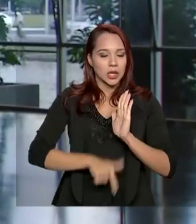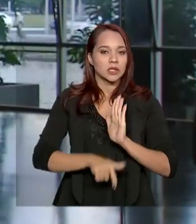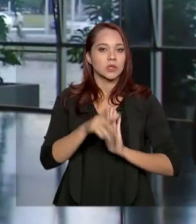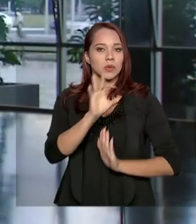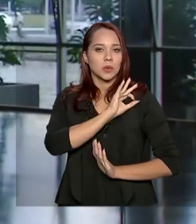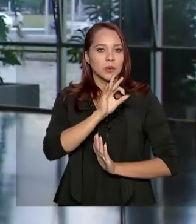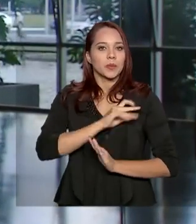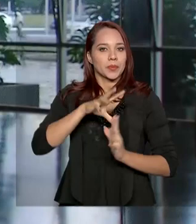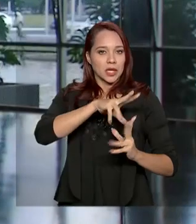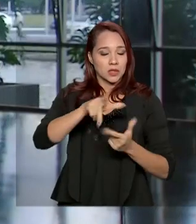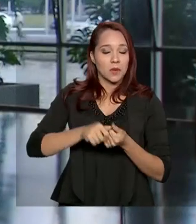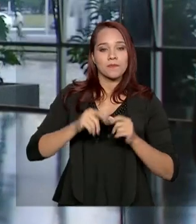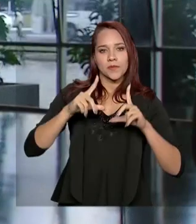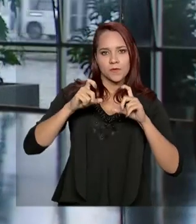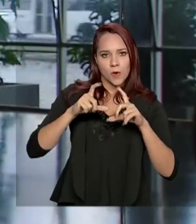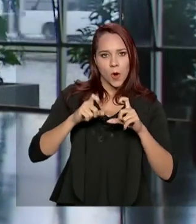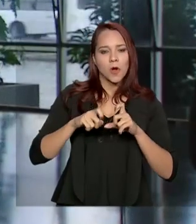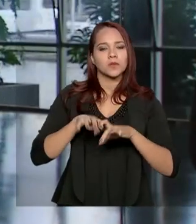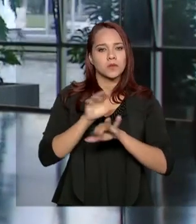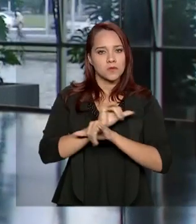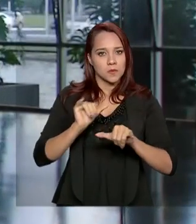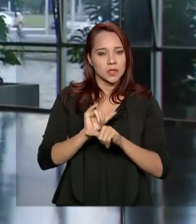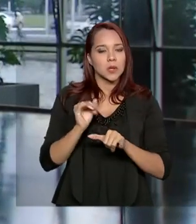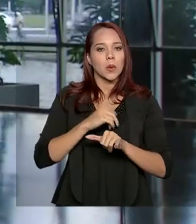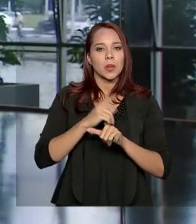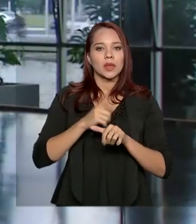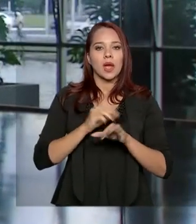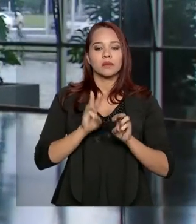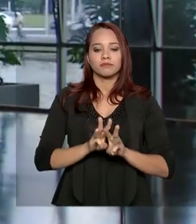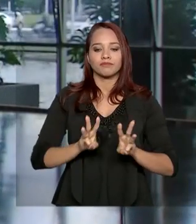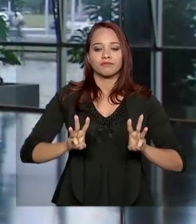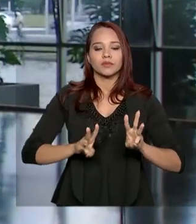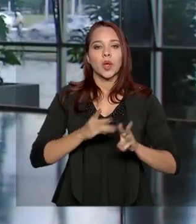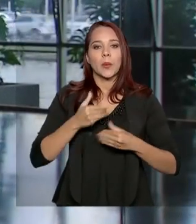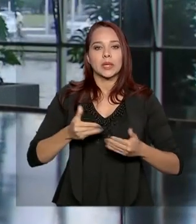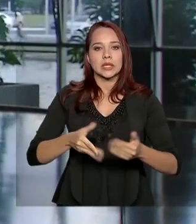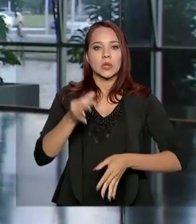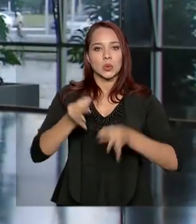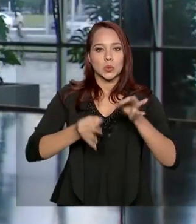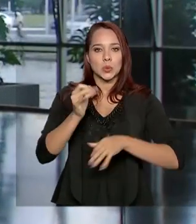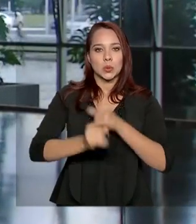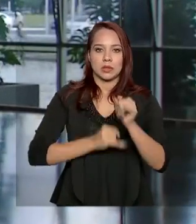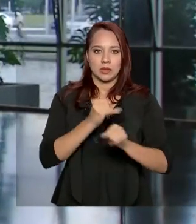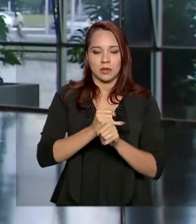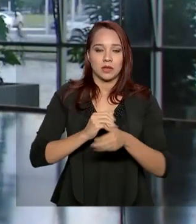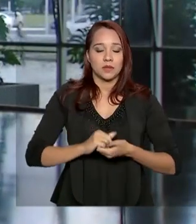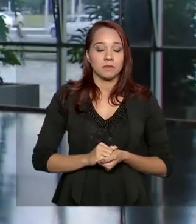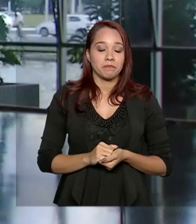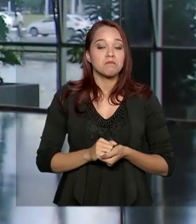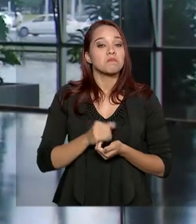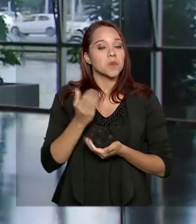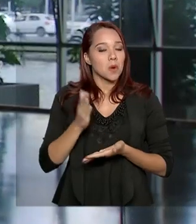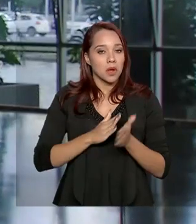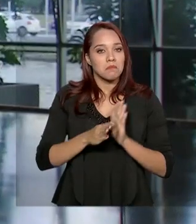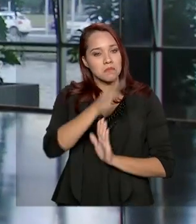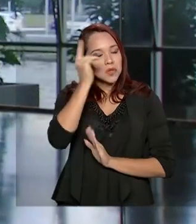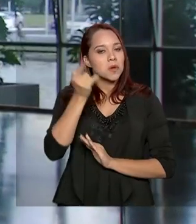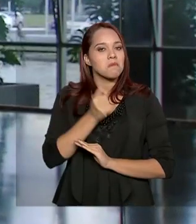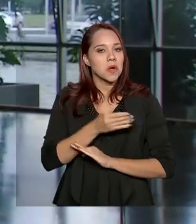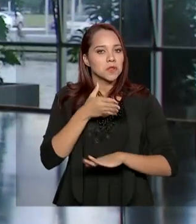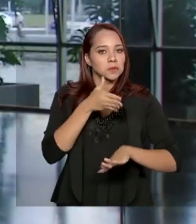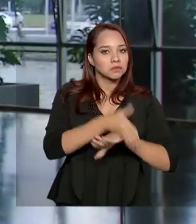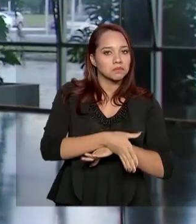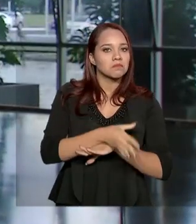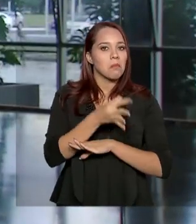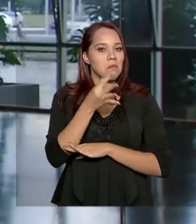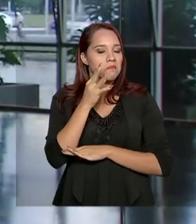fotos e dados sobre esses procurados estão na página do Ministério da Justiça na internet. Qualquer pessoa pode acessar e